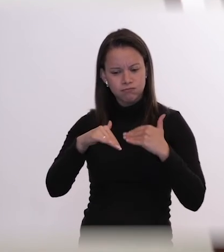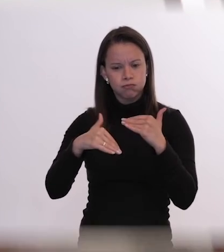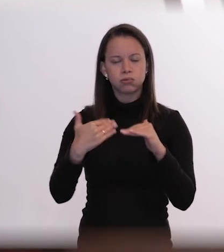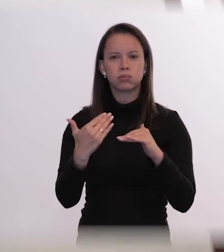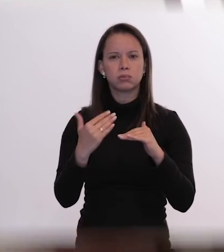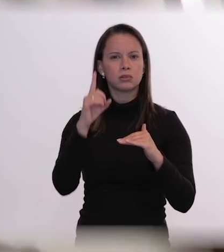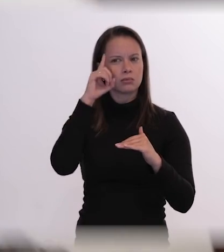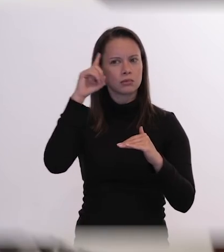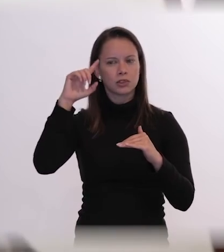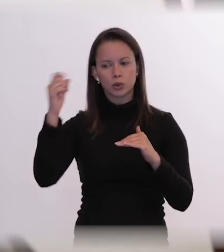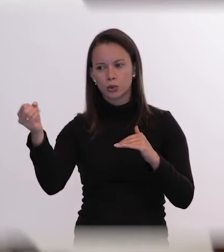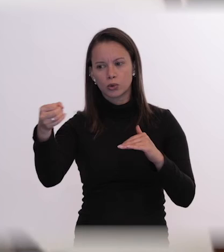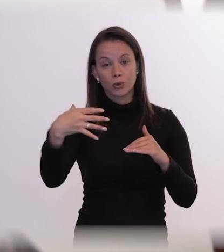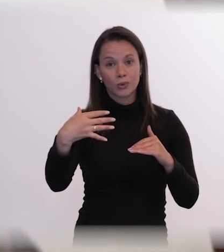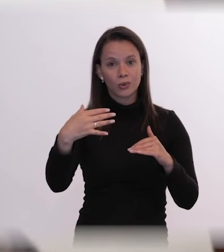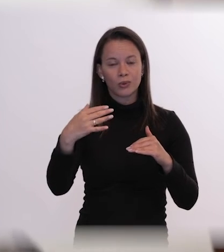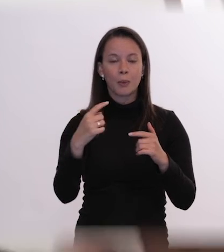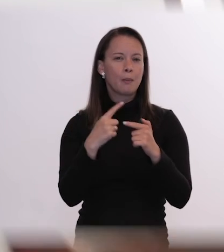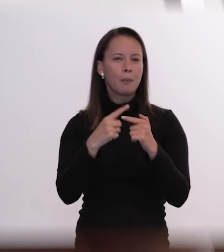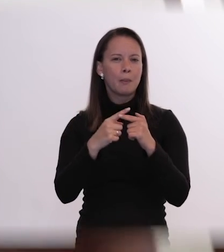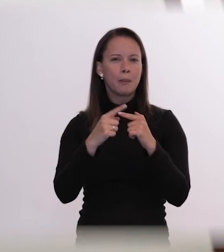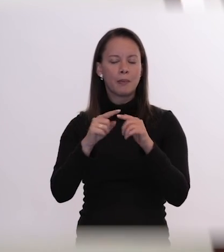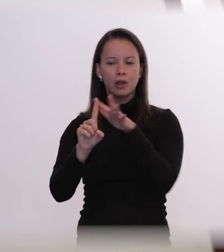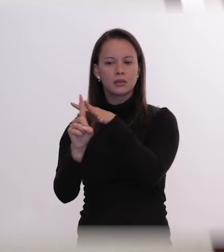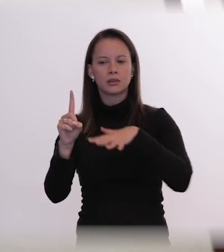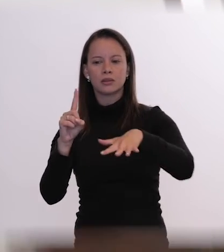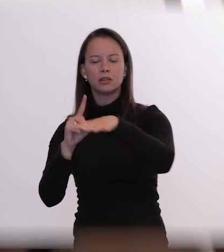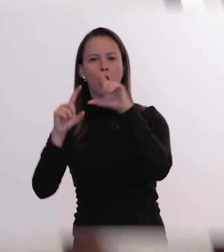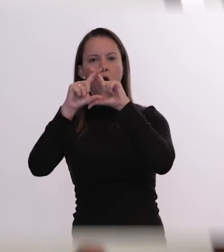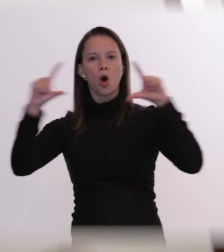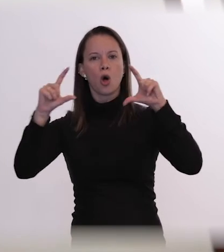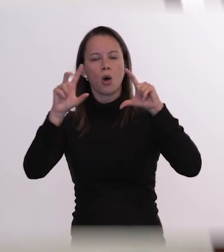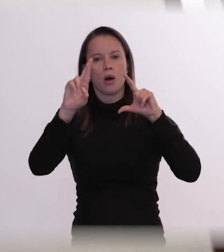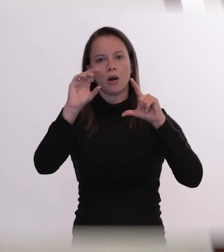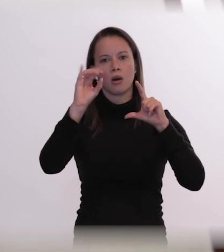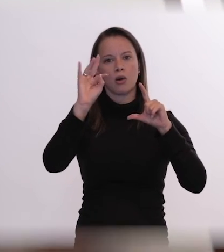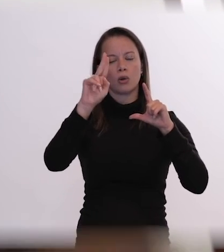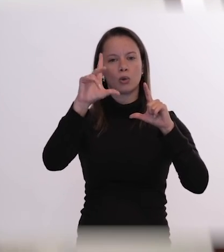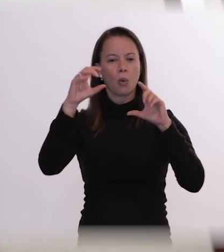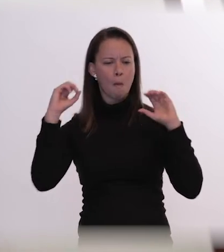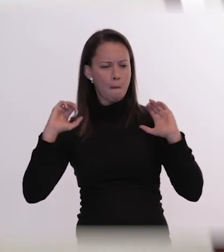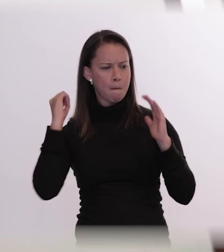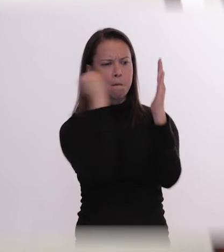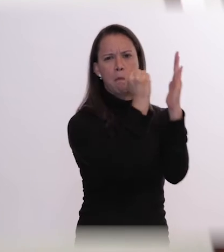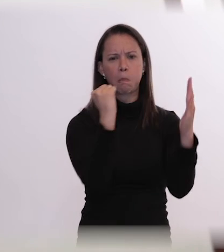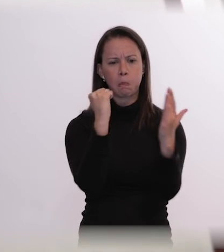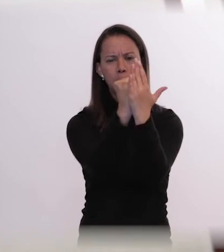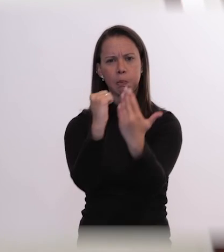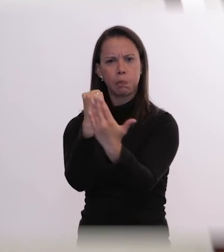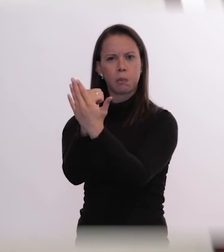dia diante dos estereótipos que a sociedade coloca a nós em lutados